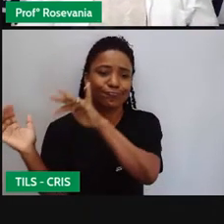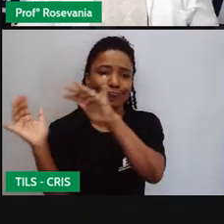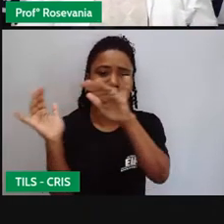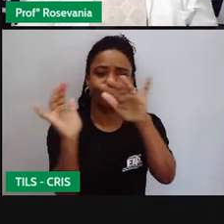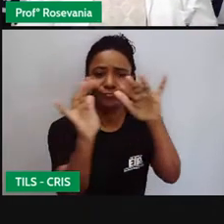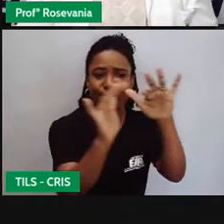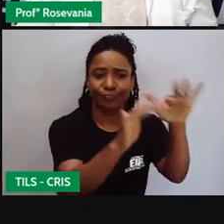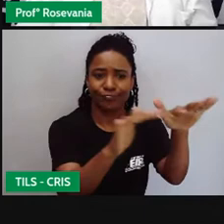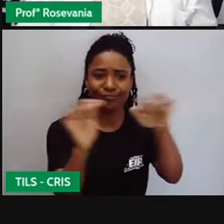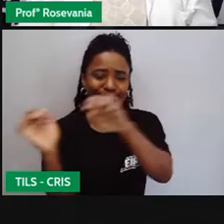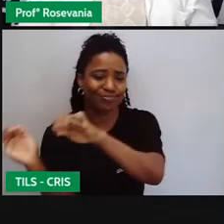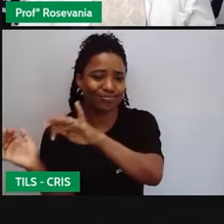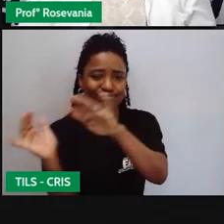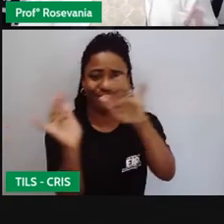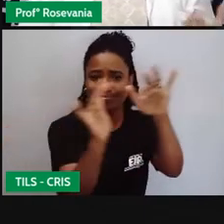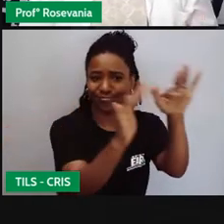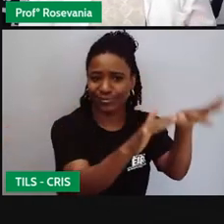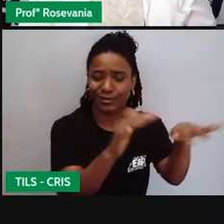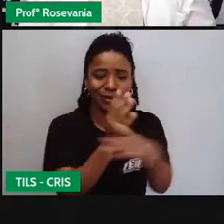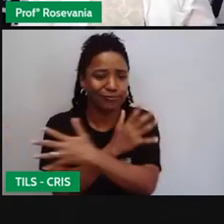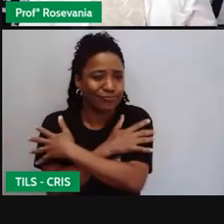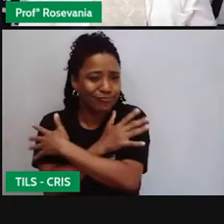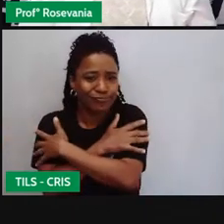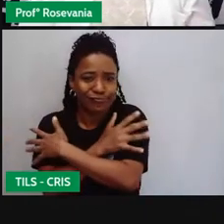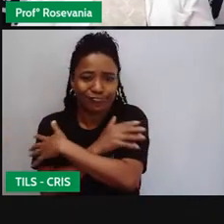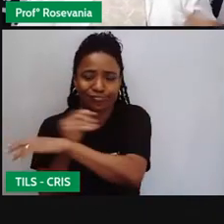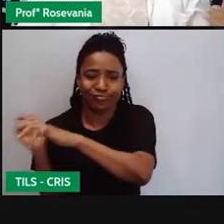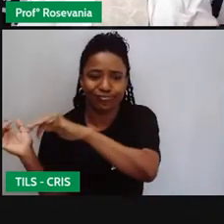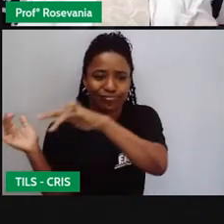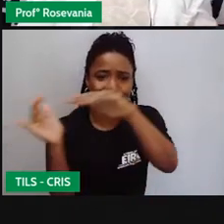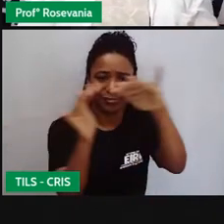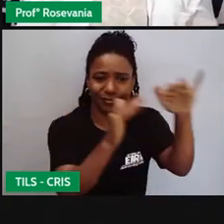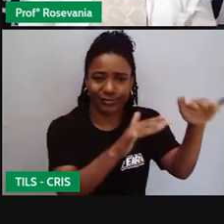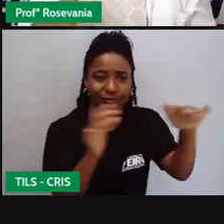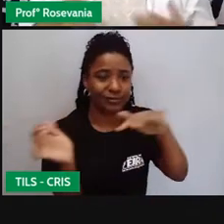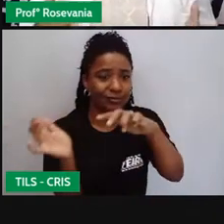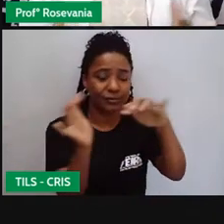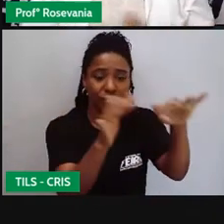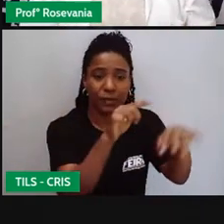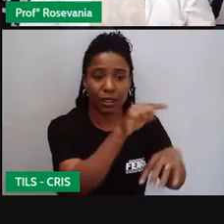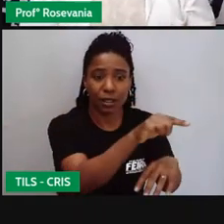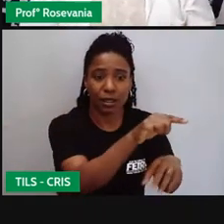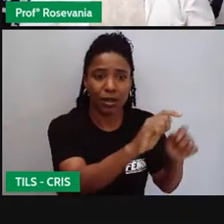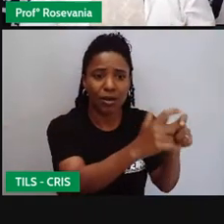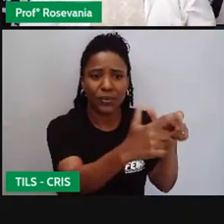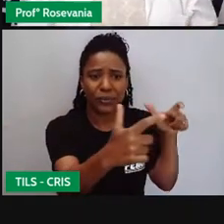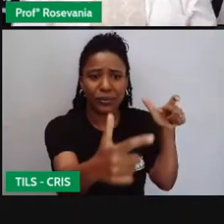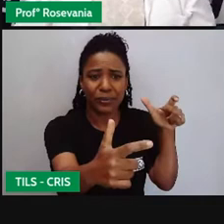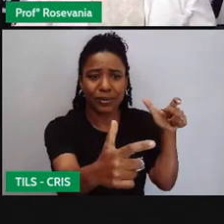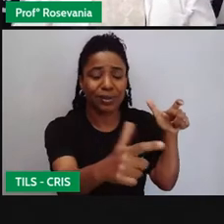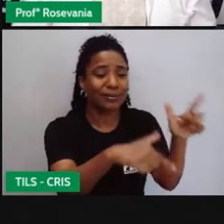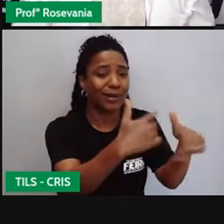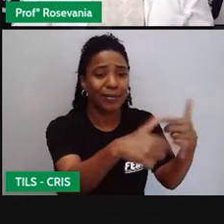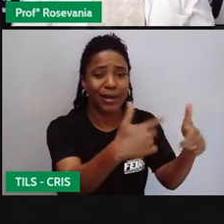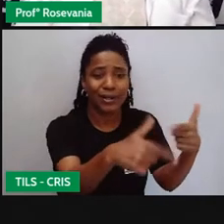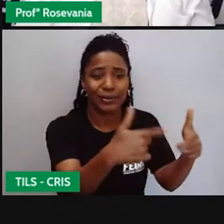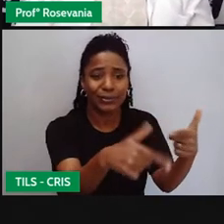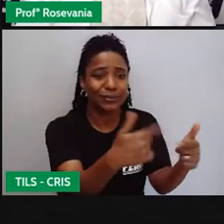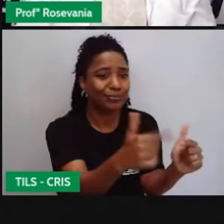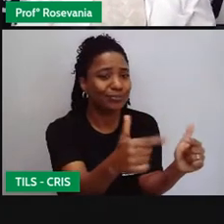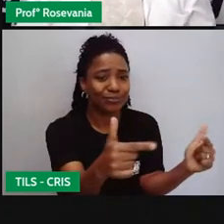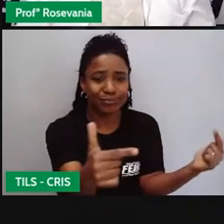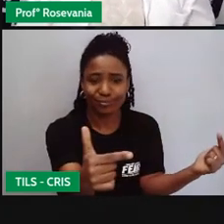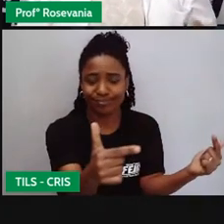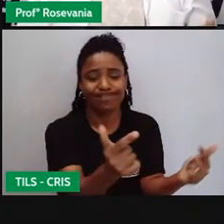e um crescimento acelerado das cidades, sem ter uma preparação para isso. É claro que nem